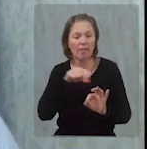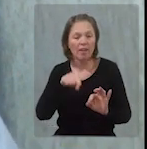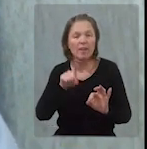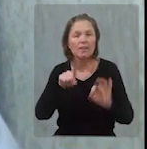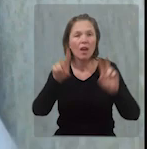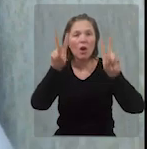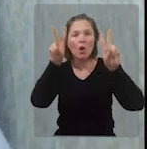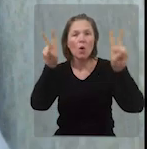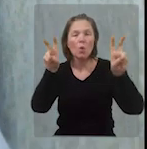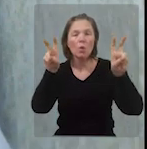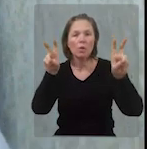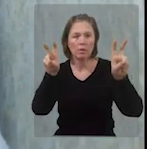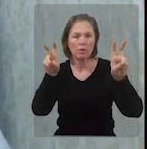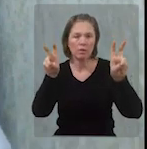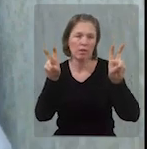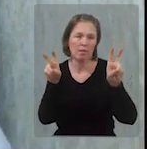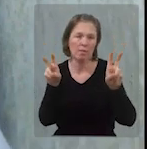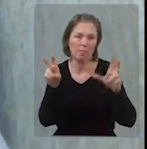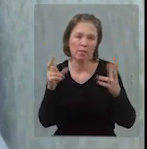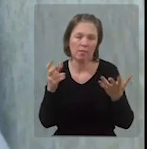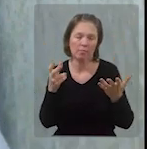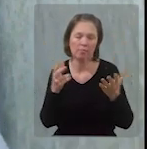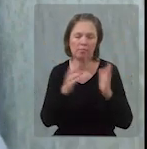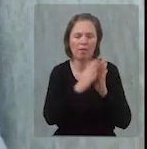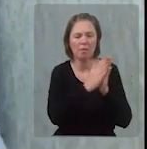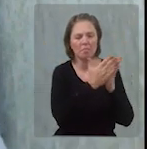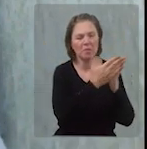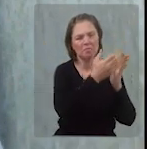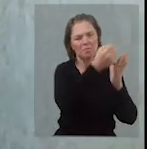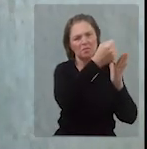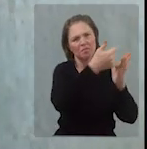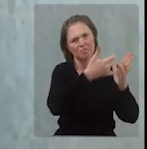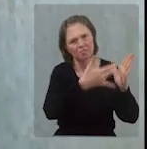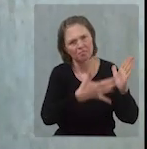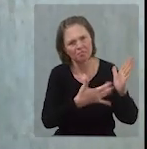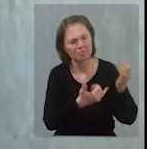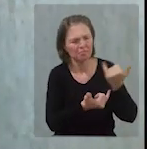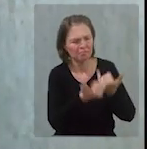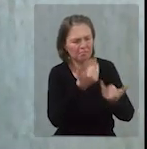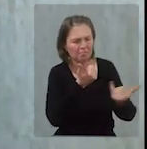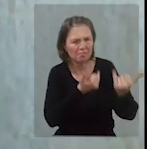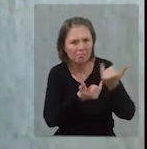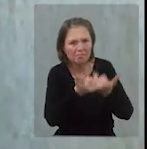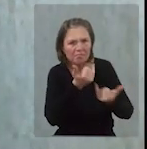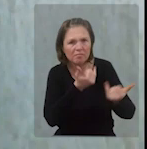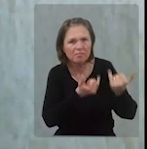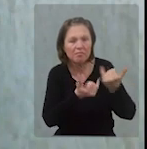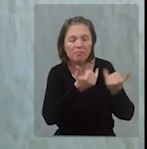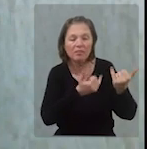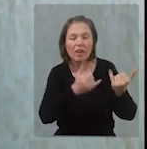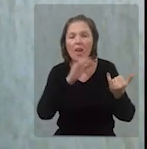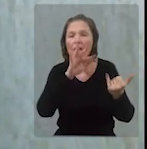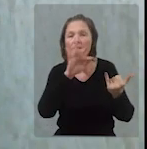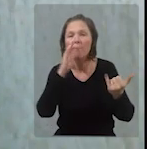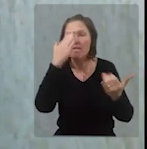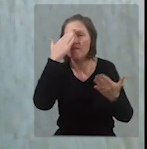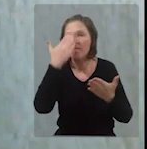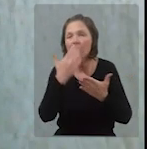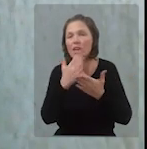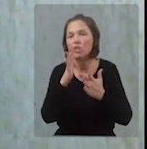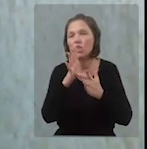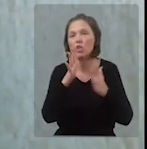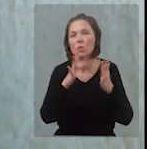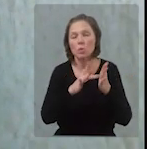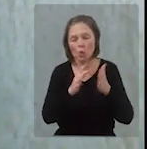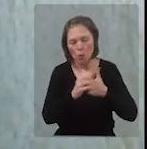Esse é o tema, aliás, bem centralizado naquilo que a Bíblia nos conclama e nos fala a respeito